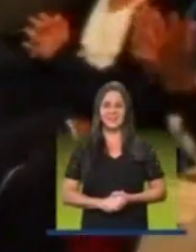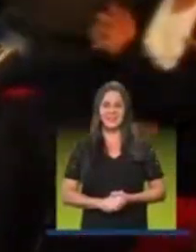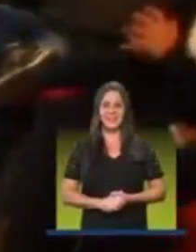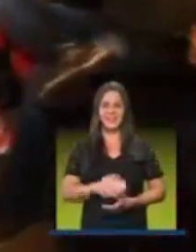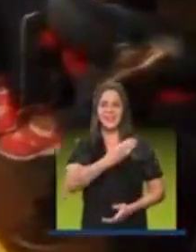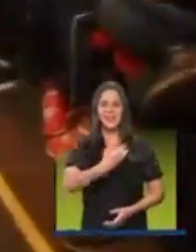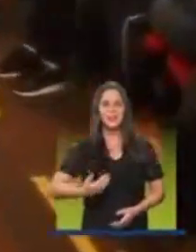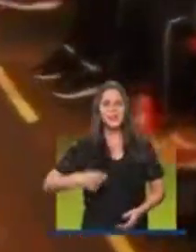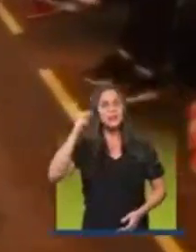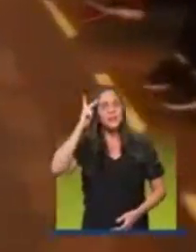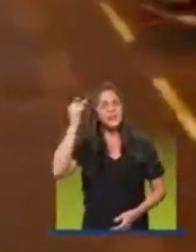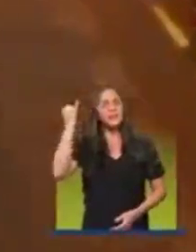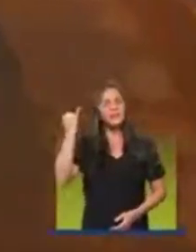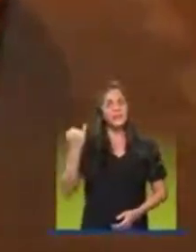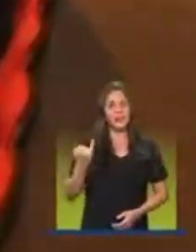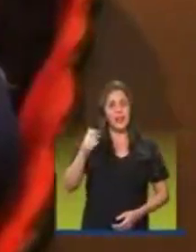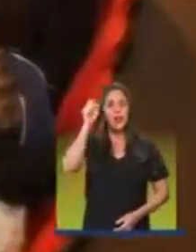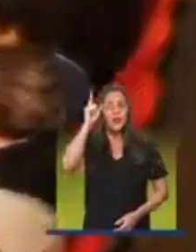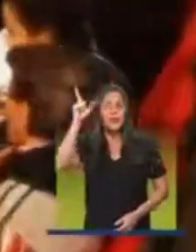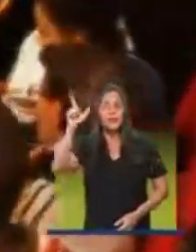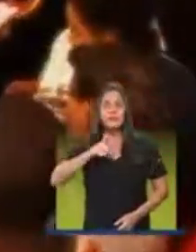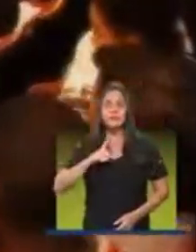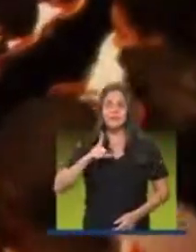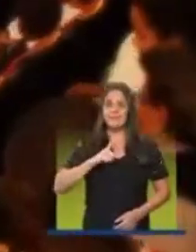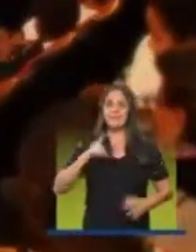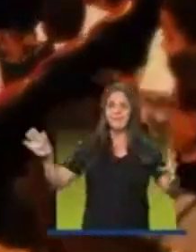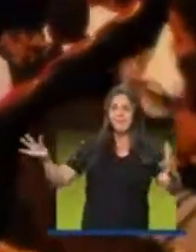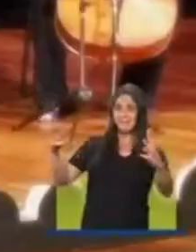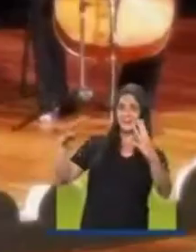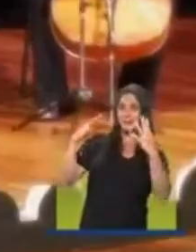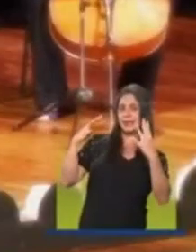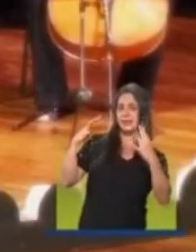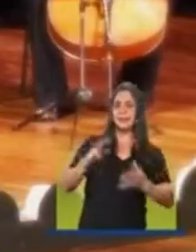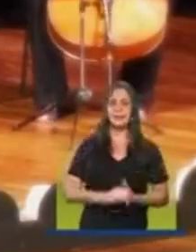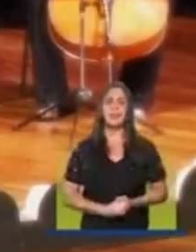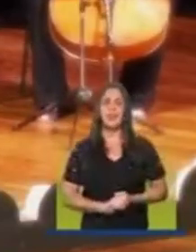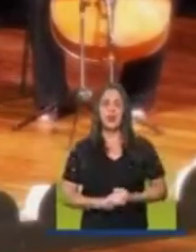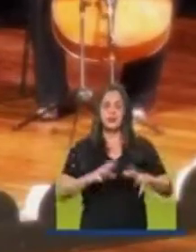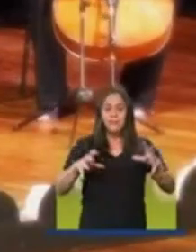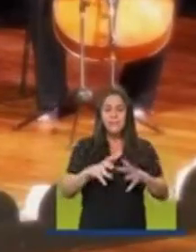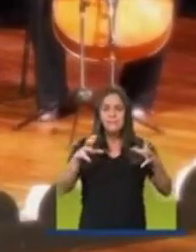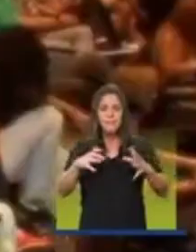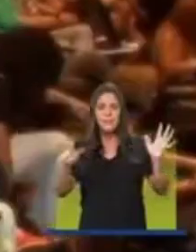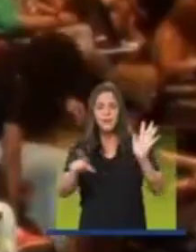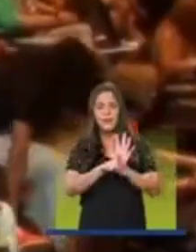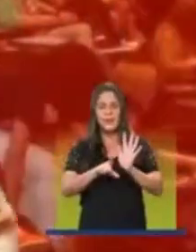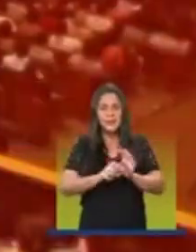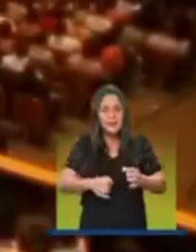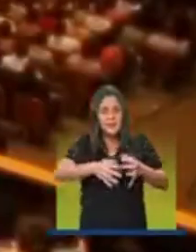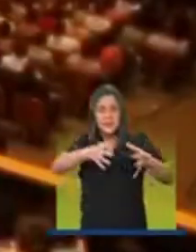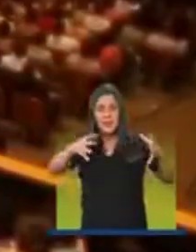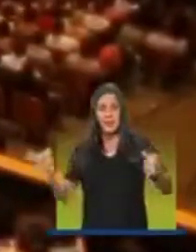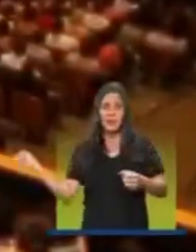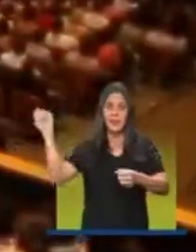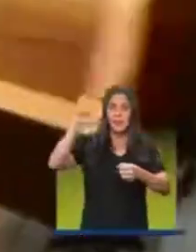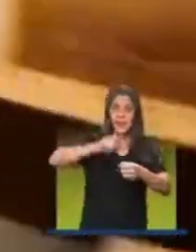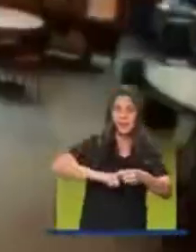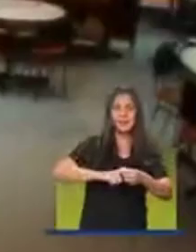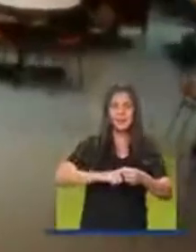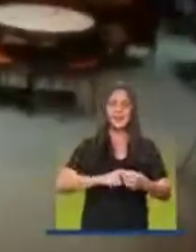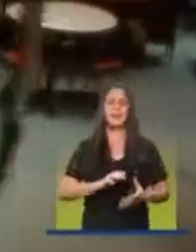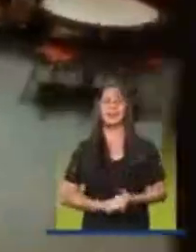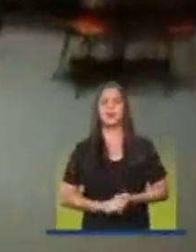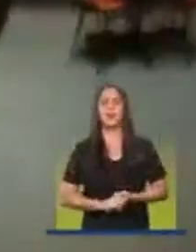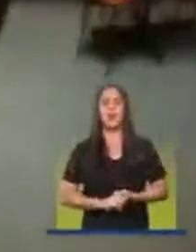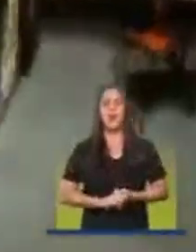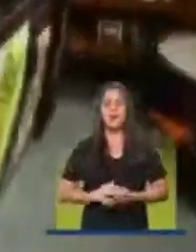No governo Paulo Alexandre, a cultura teve cadeira cativa. O fomento foi ampliado, trazendo de volta editais,